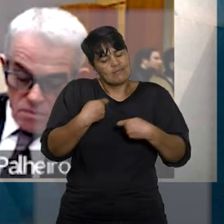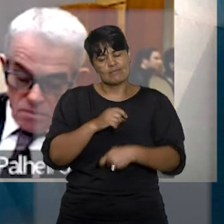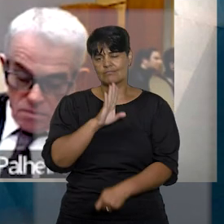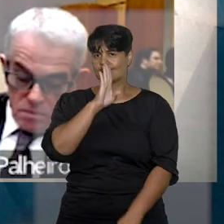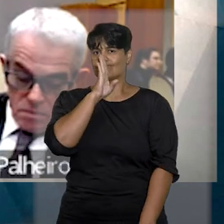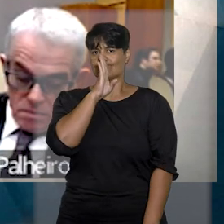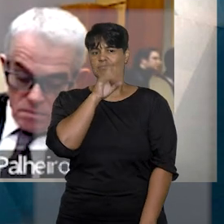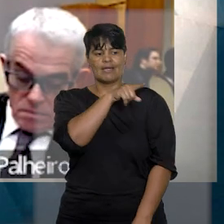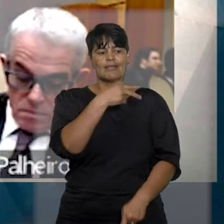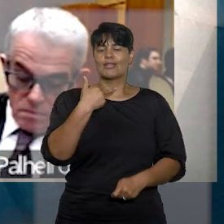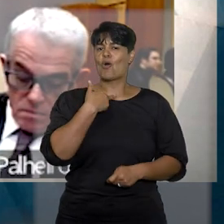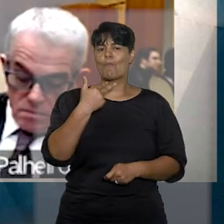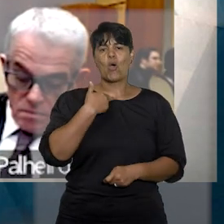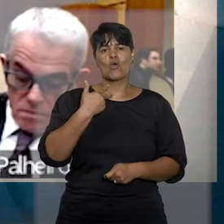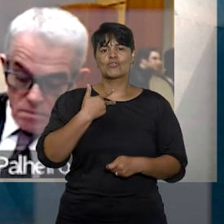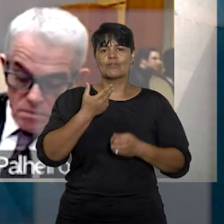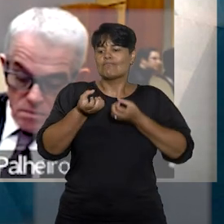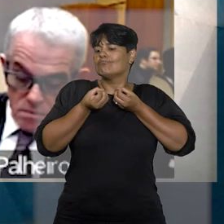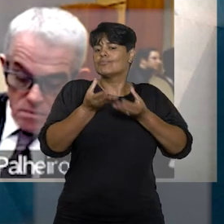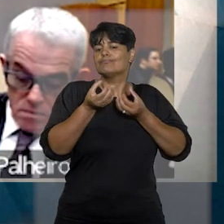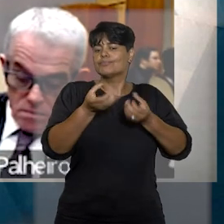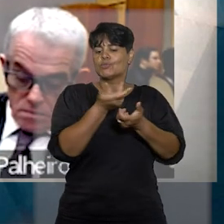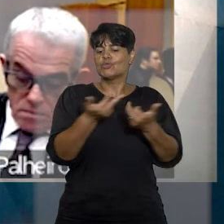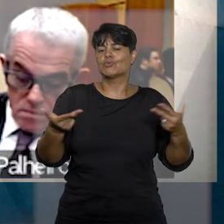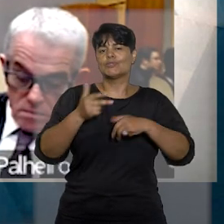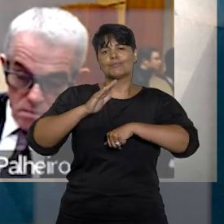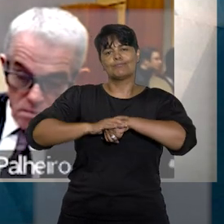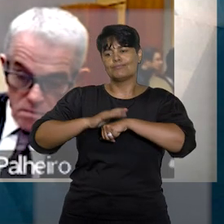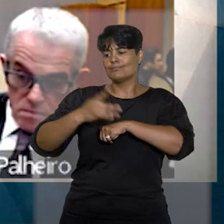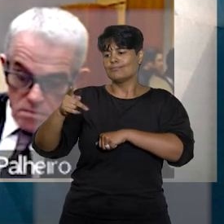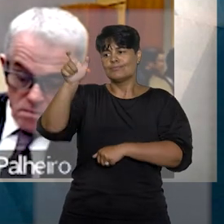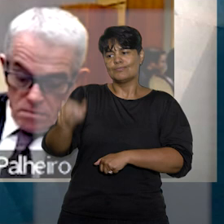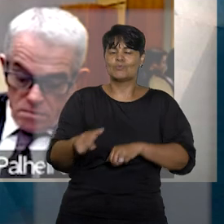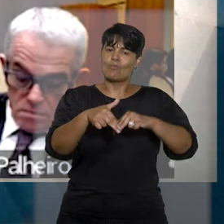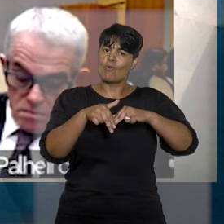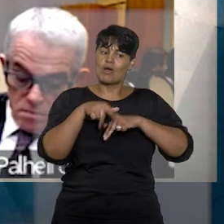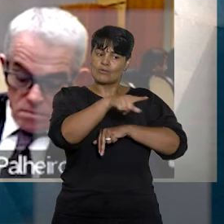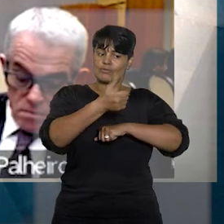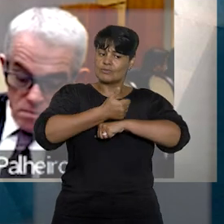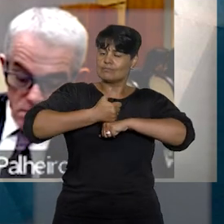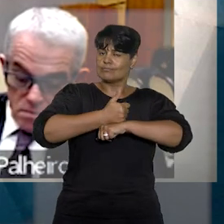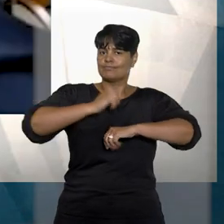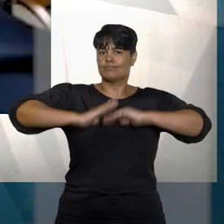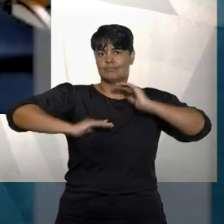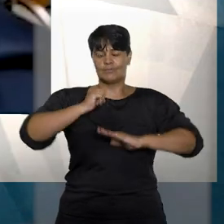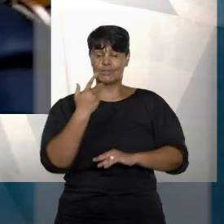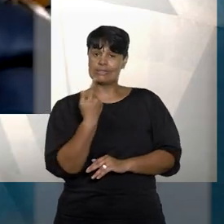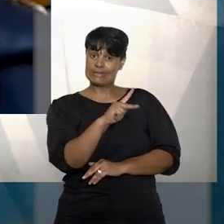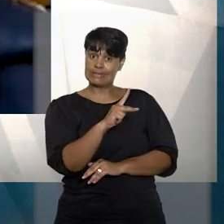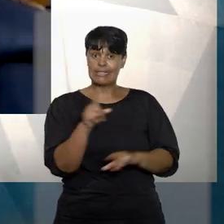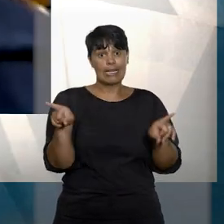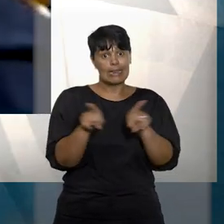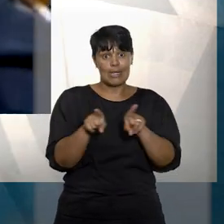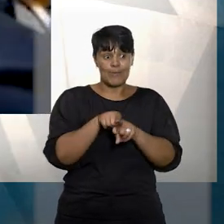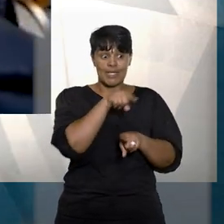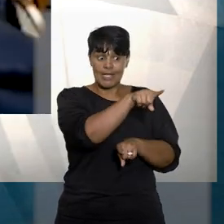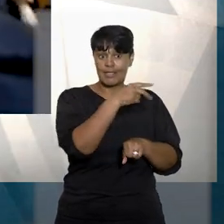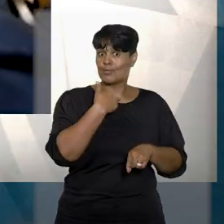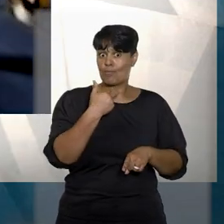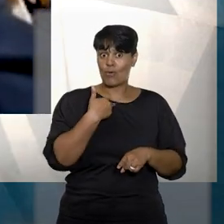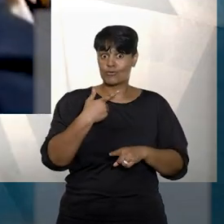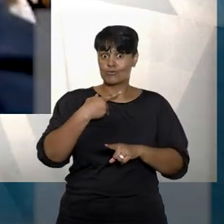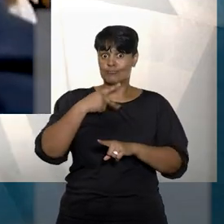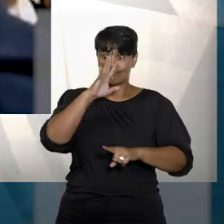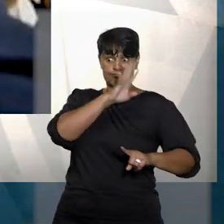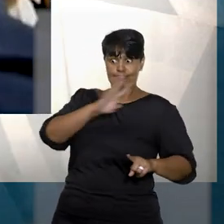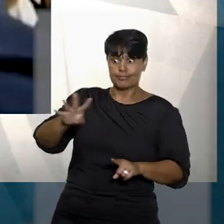estando proibido de revelar segredo de quem tem conhecimento em razão da profissão intelectual, bem como de depor sobre o fato